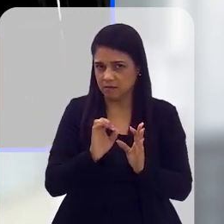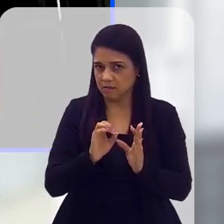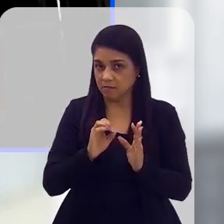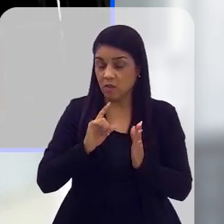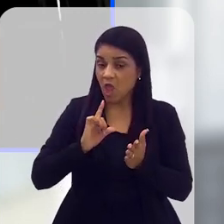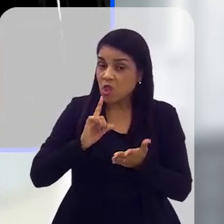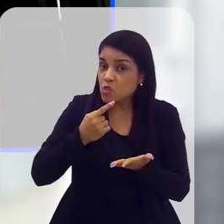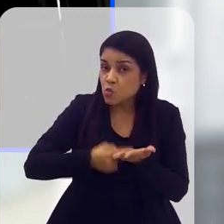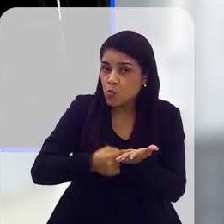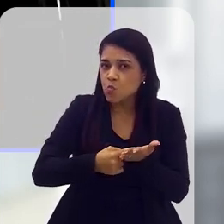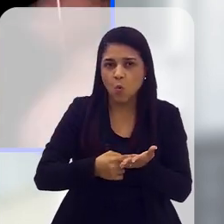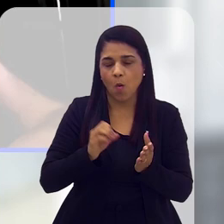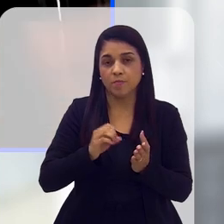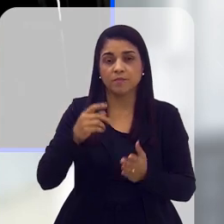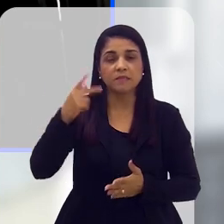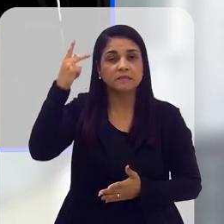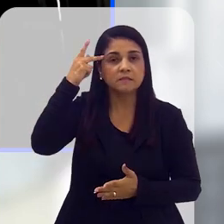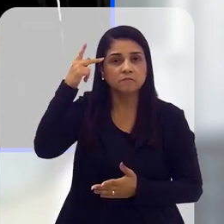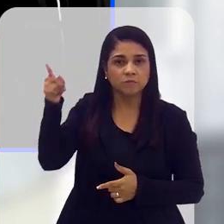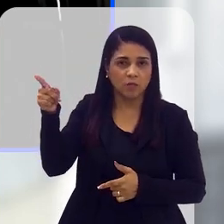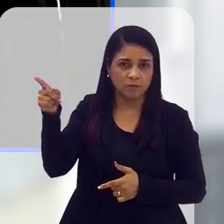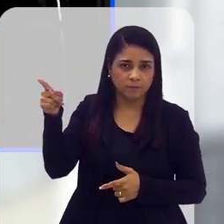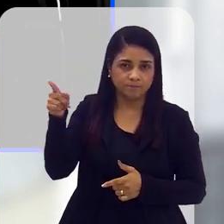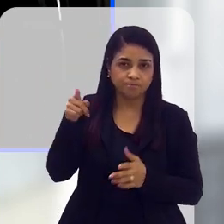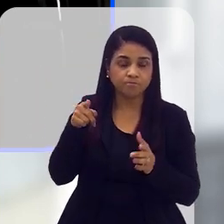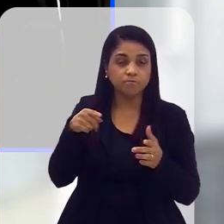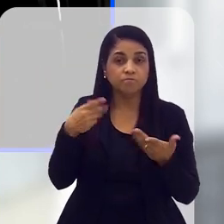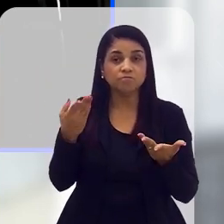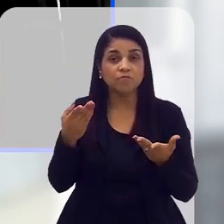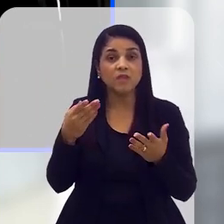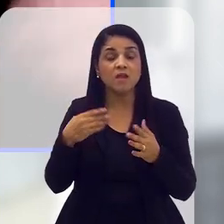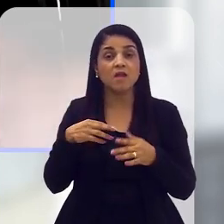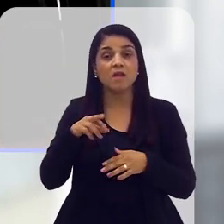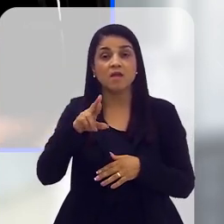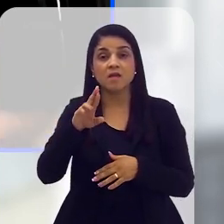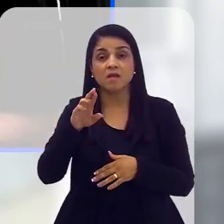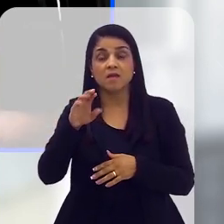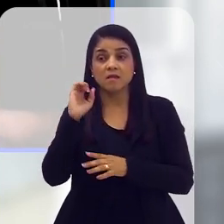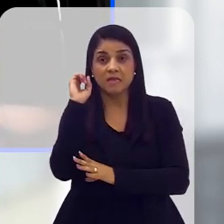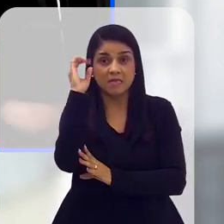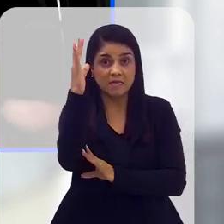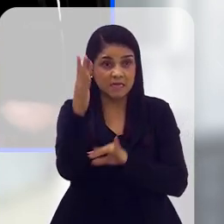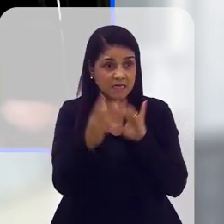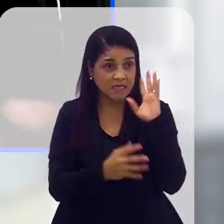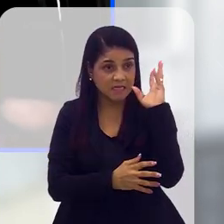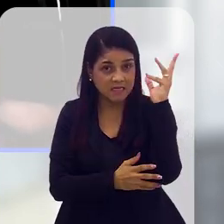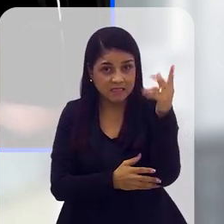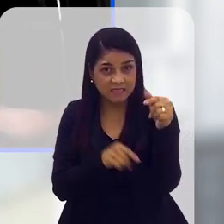cumprida. Então, você tem, por exemplo, no caso do Estado de São Paulo, por exemplo, déficit em relação à reserva legal.